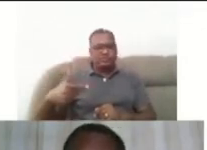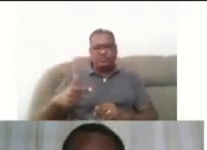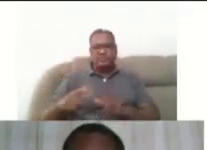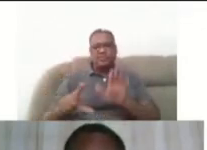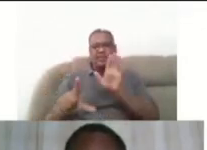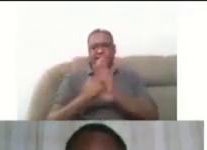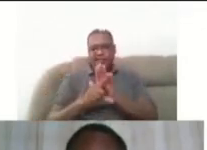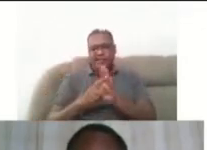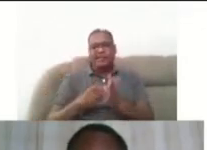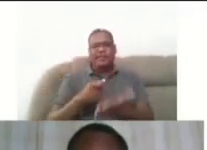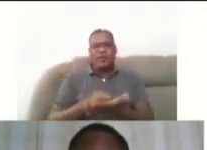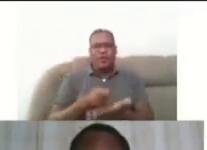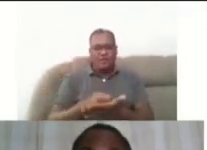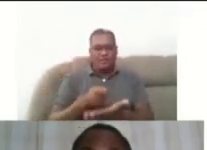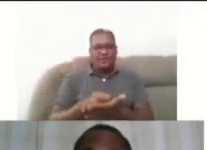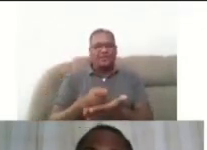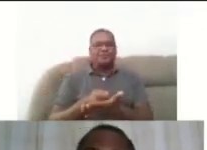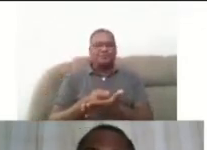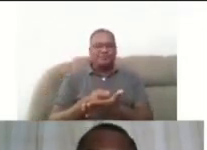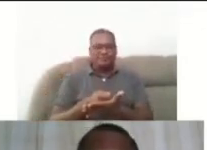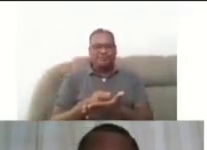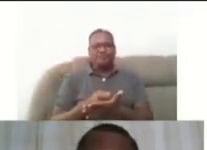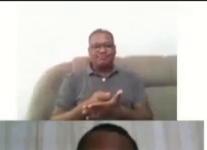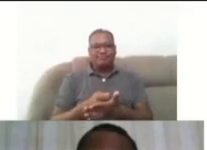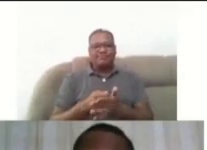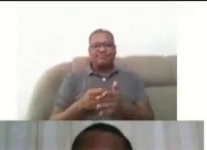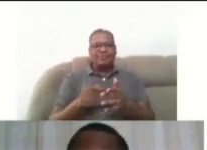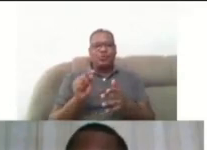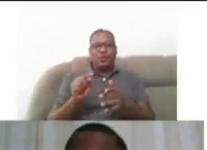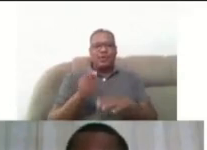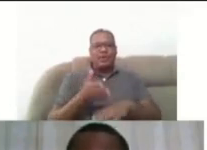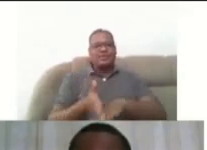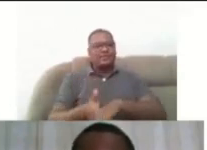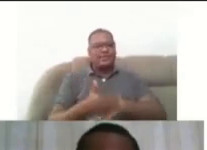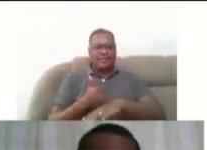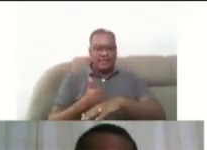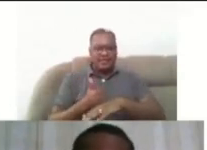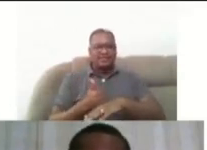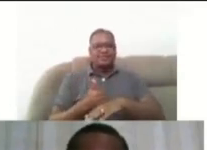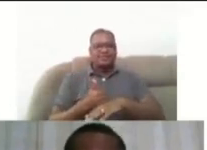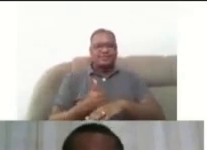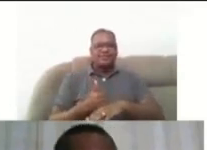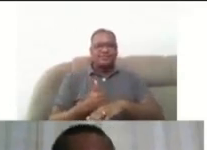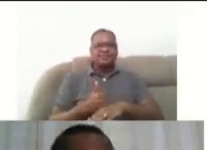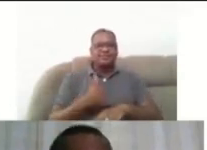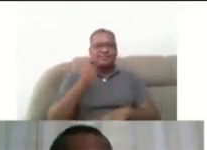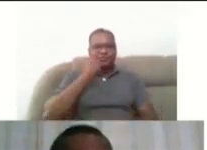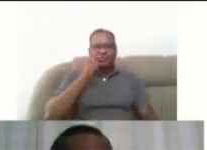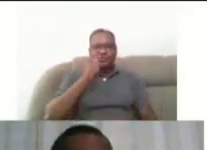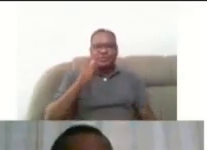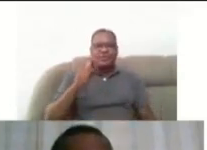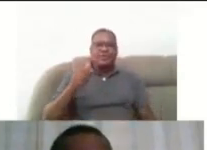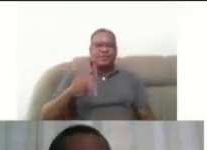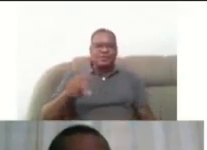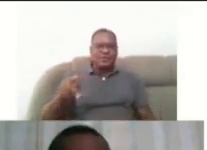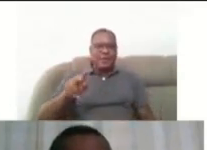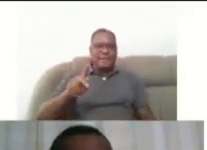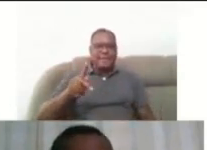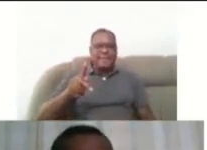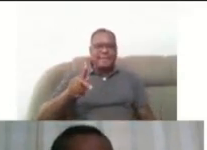normativas de hoje no que diz respeito à acessibilidade, como a professora Priscila Pérez